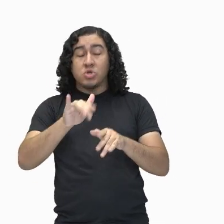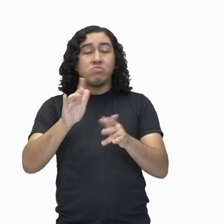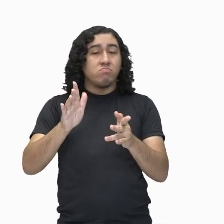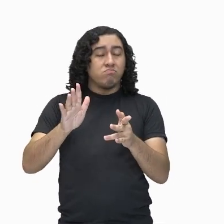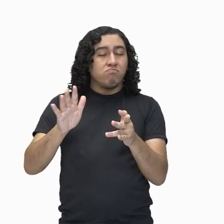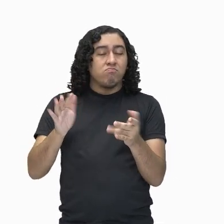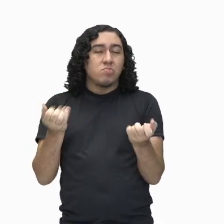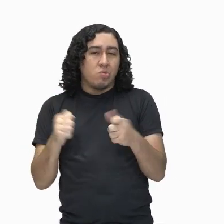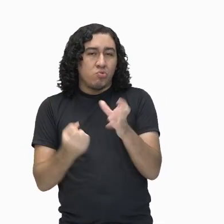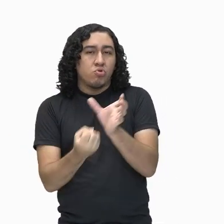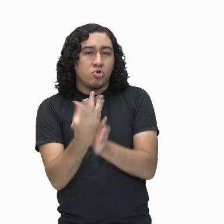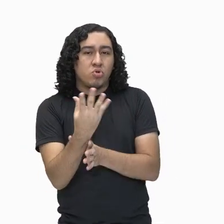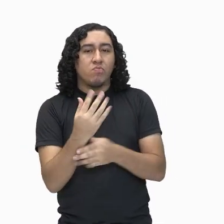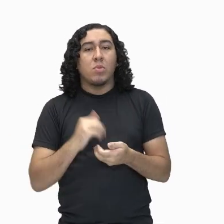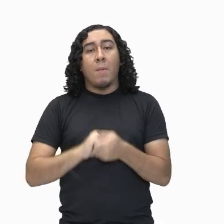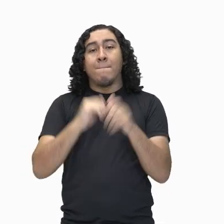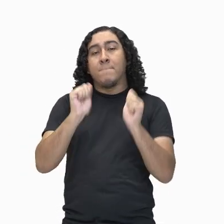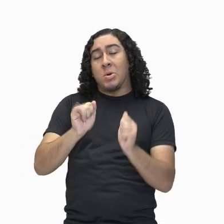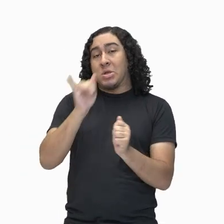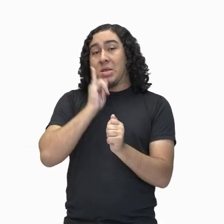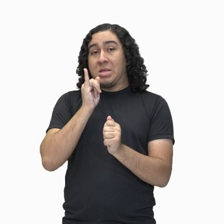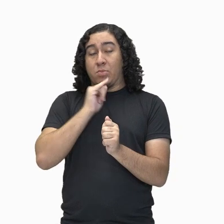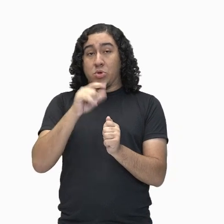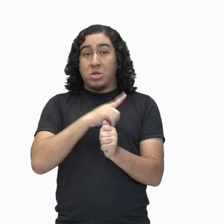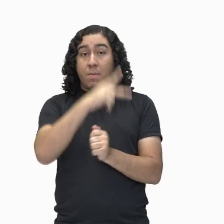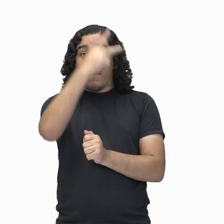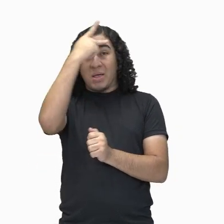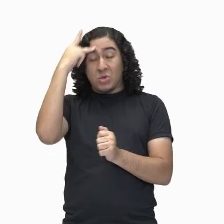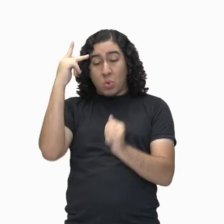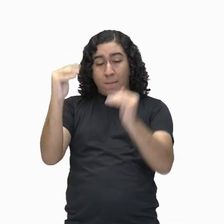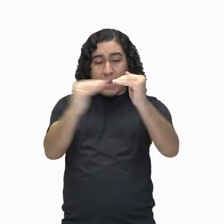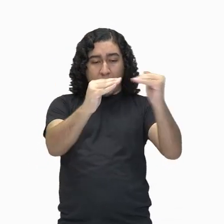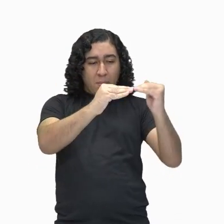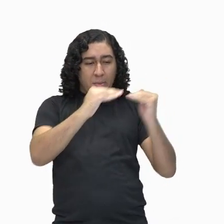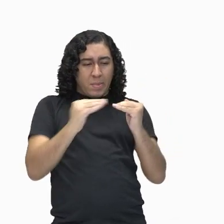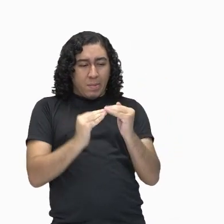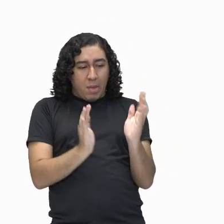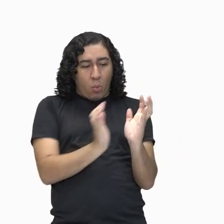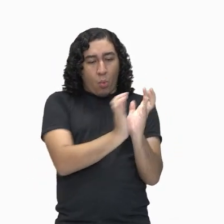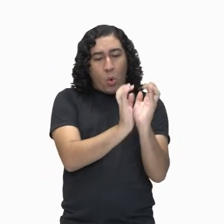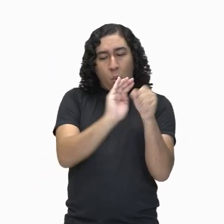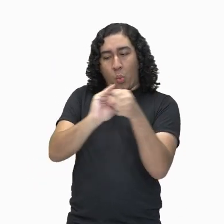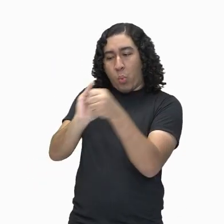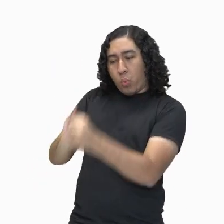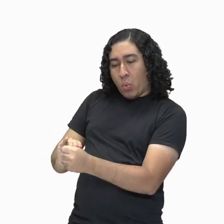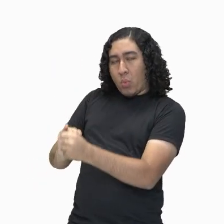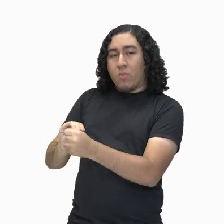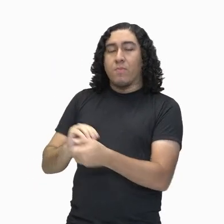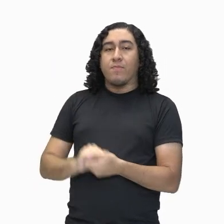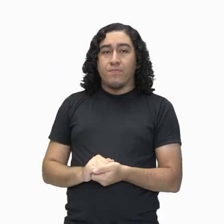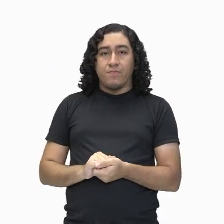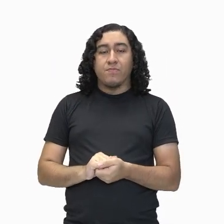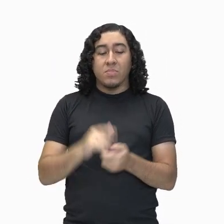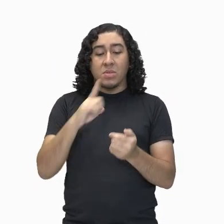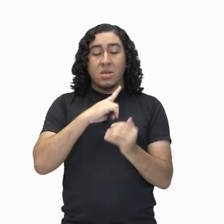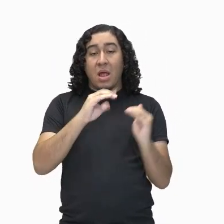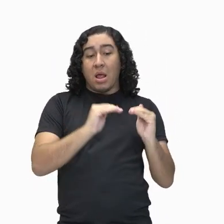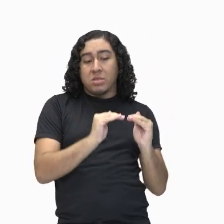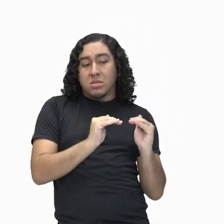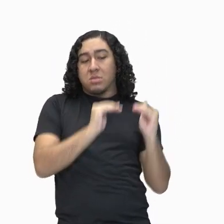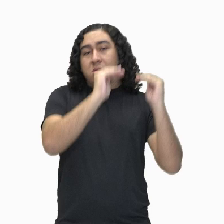da compreensão coletiva dos papéis no extrato social, pelo predomínio de